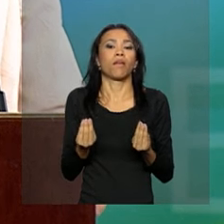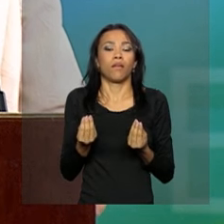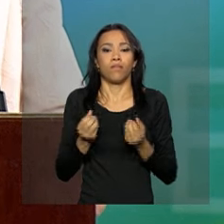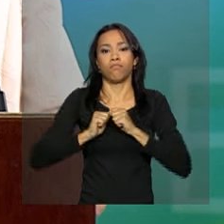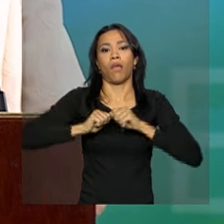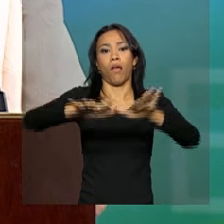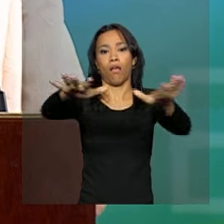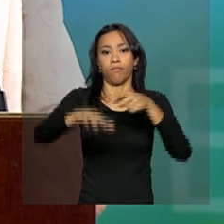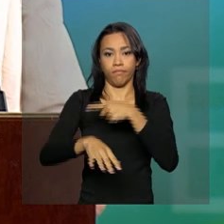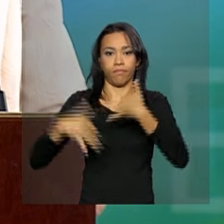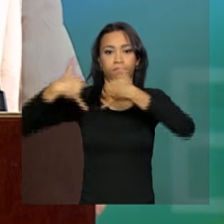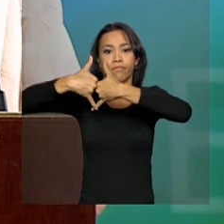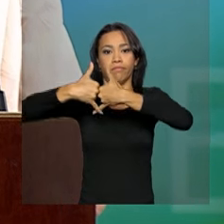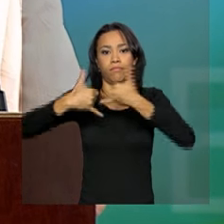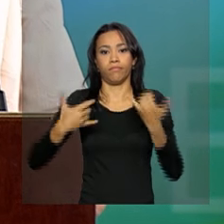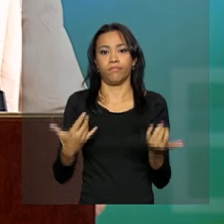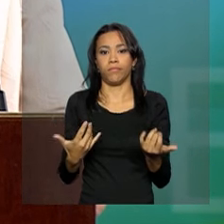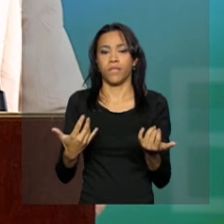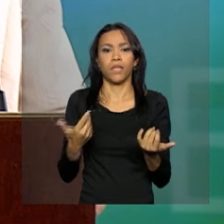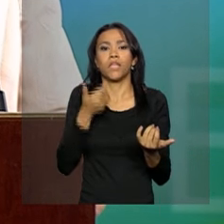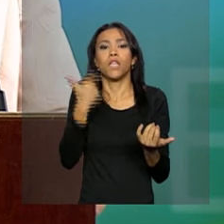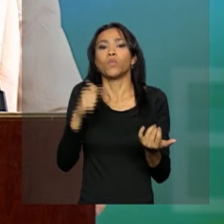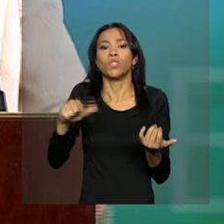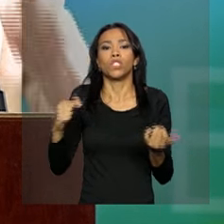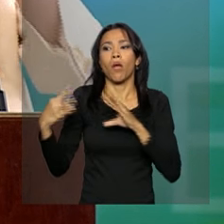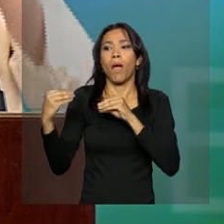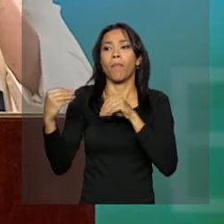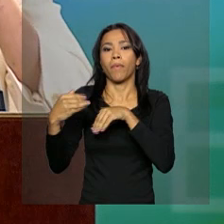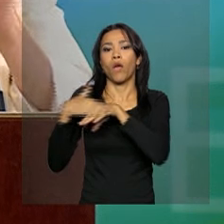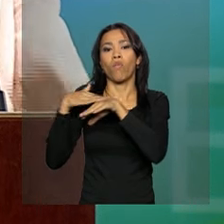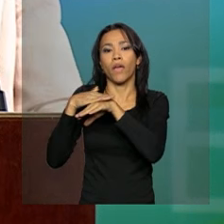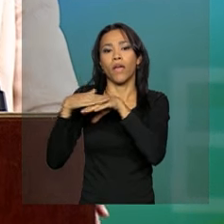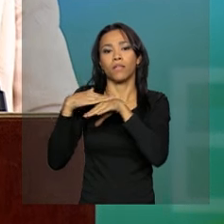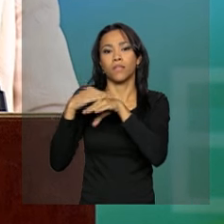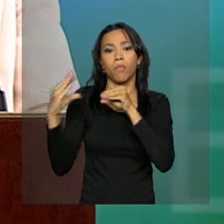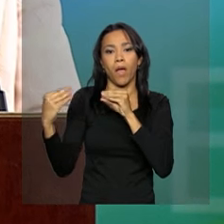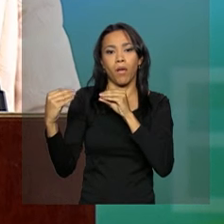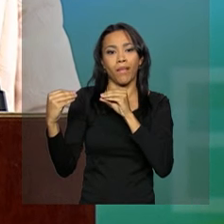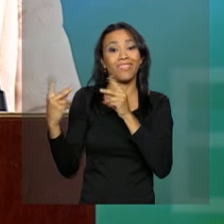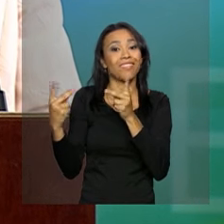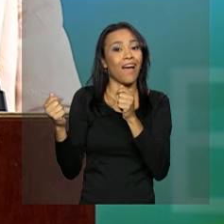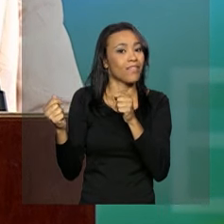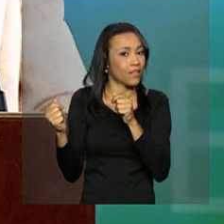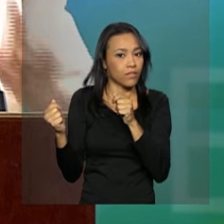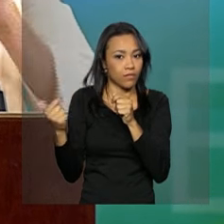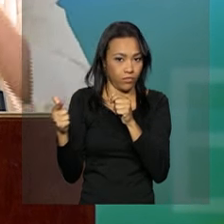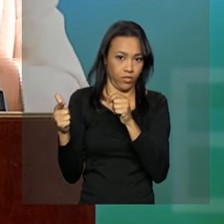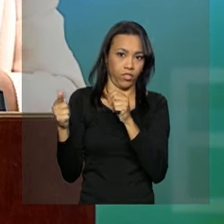quando ele não continha nada, nada, eu repito, que possa